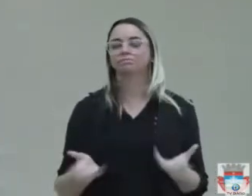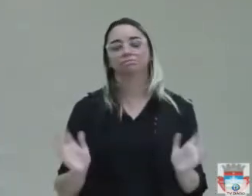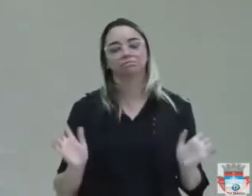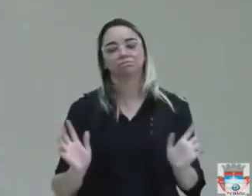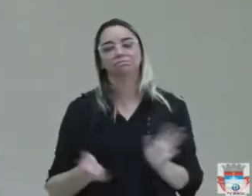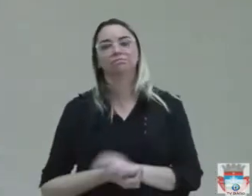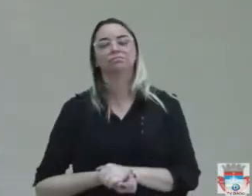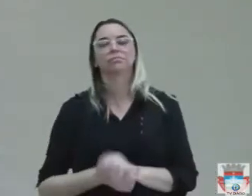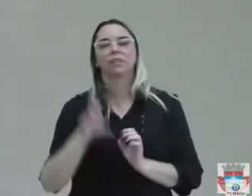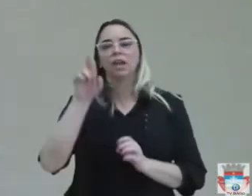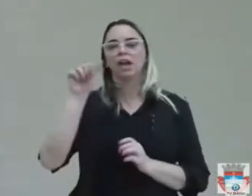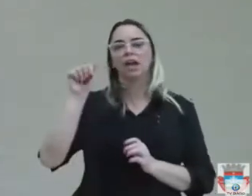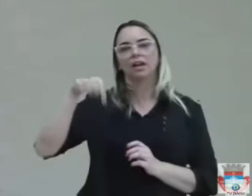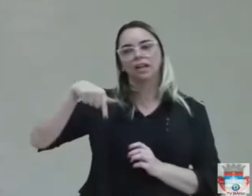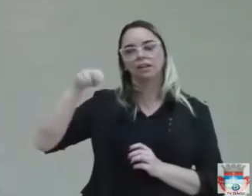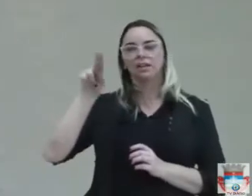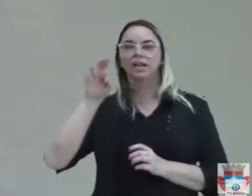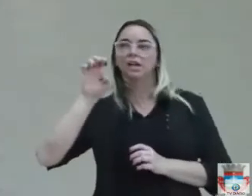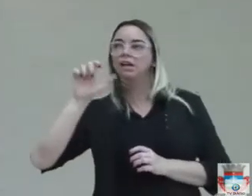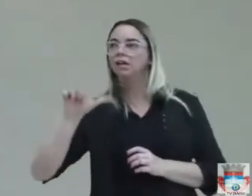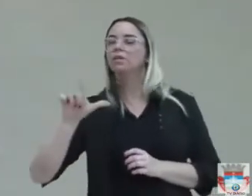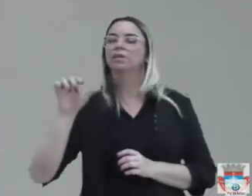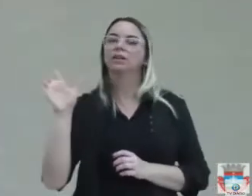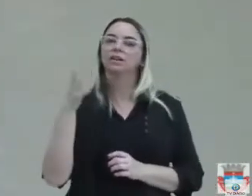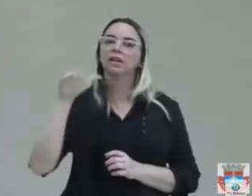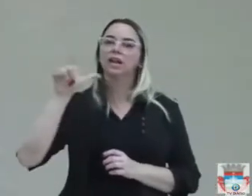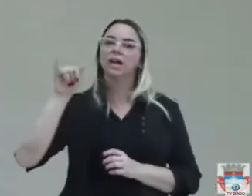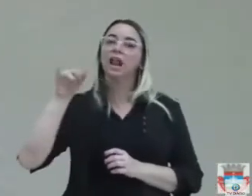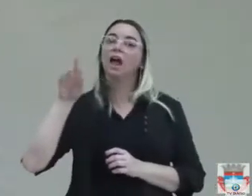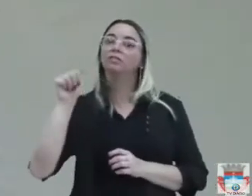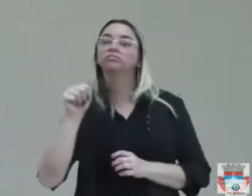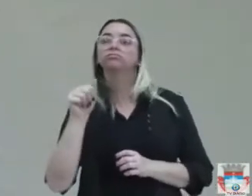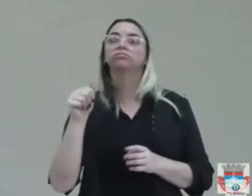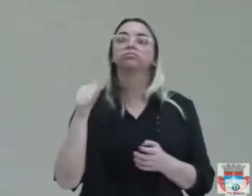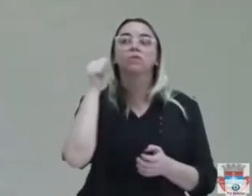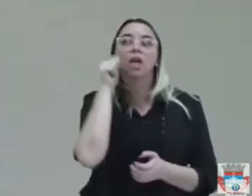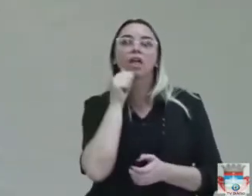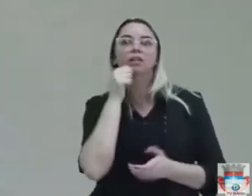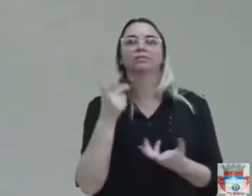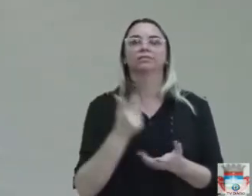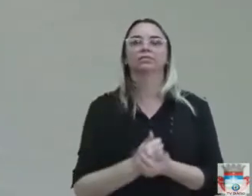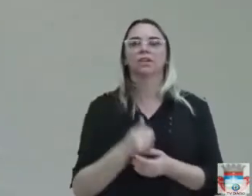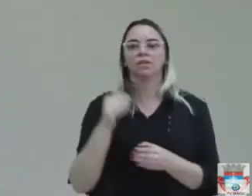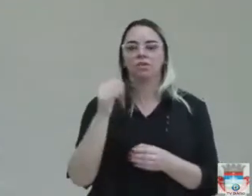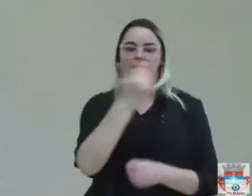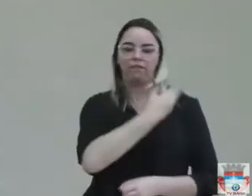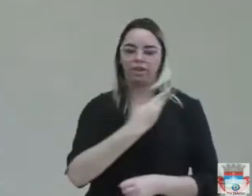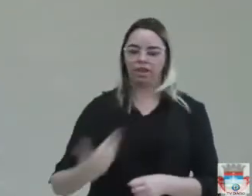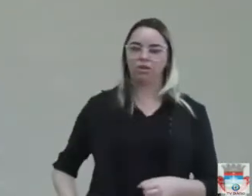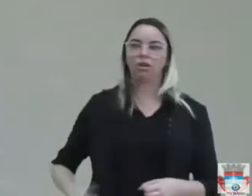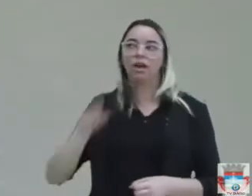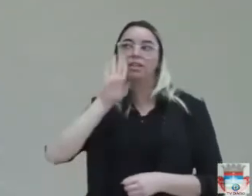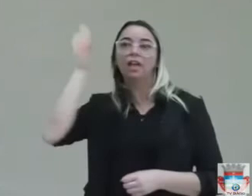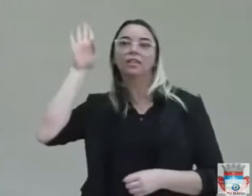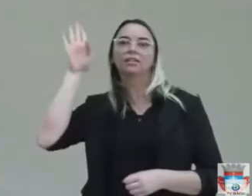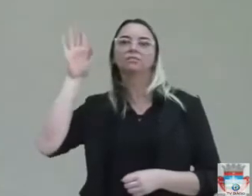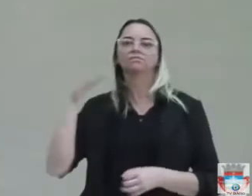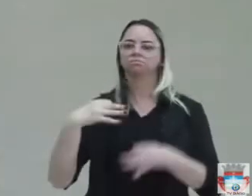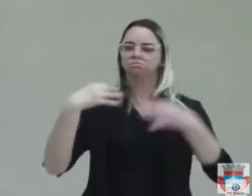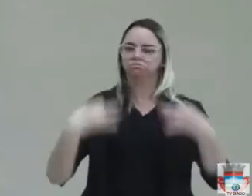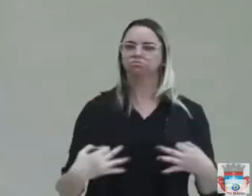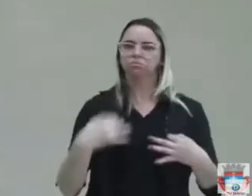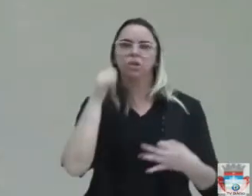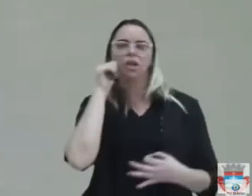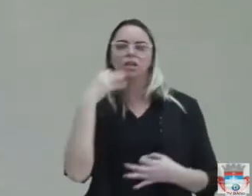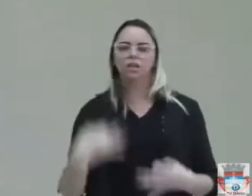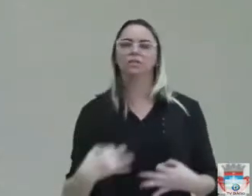Raquel Lira para a governadora analise e procure puxar a ficha de Raquel Lira a honestidade de